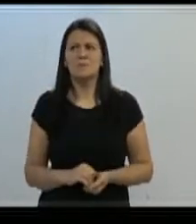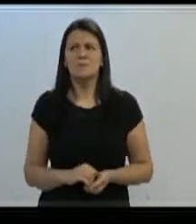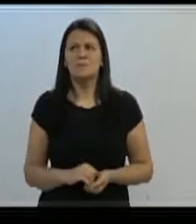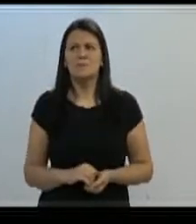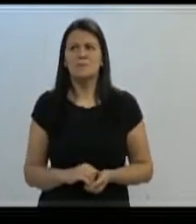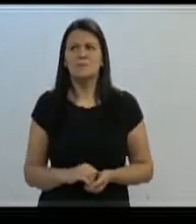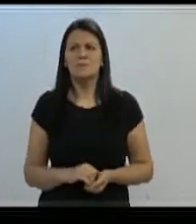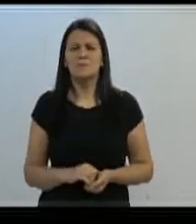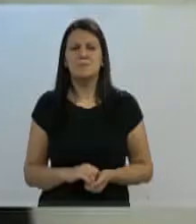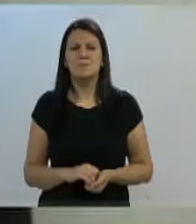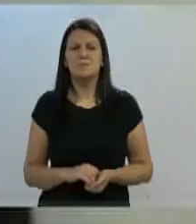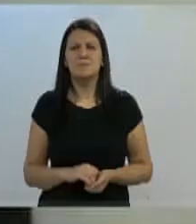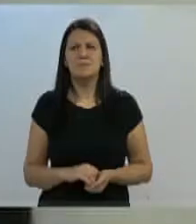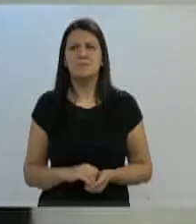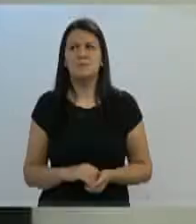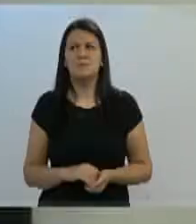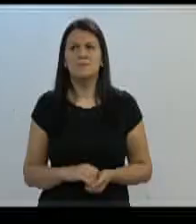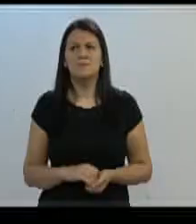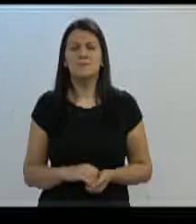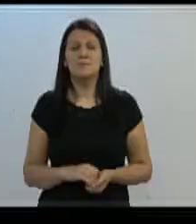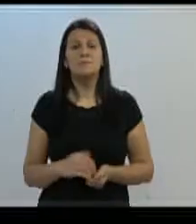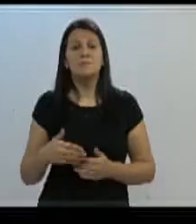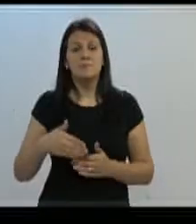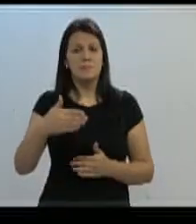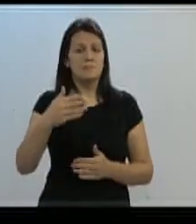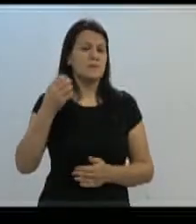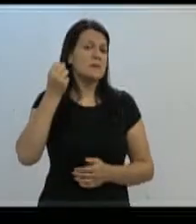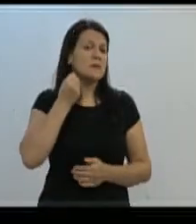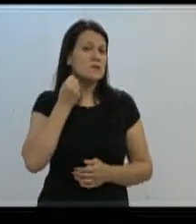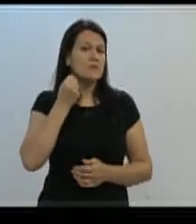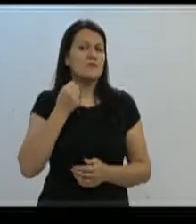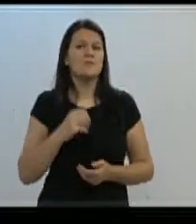Com certeza, vereador. Concedo, com certeza, vereador.